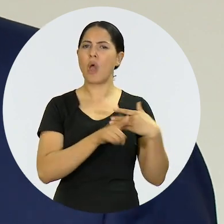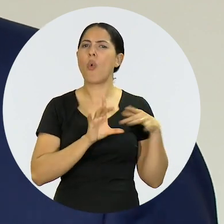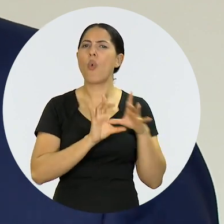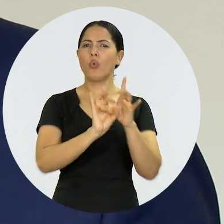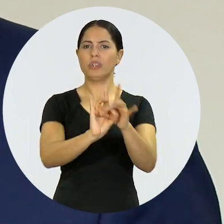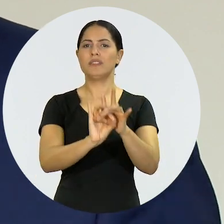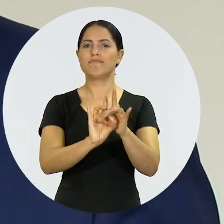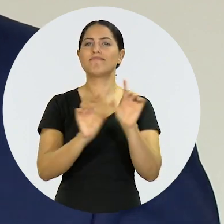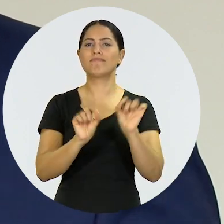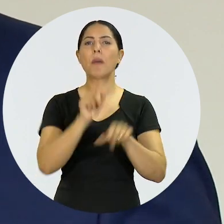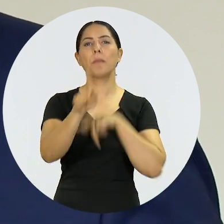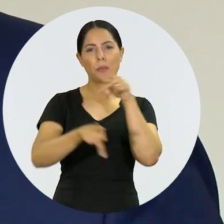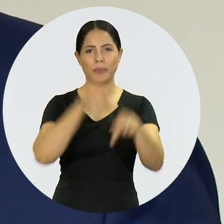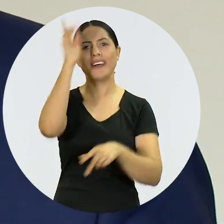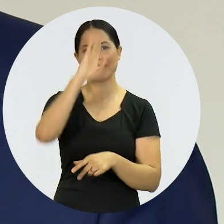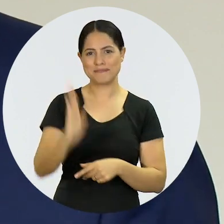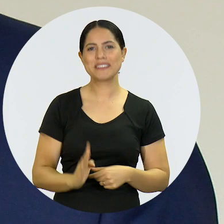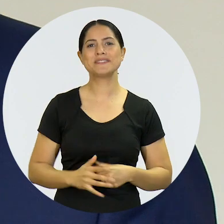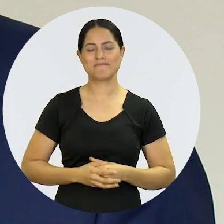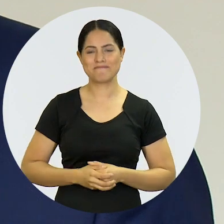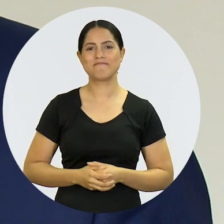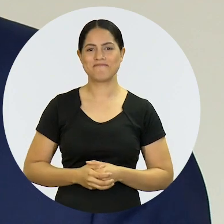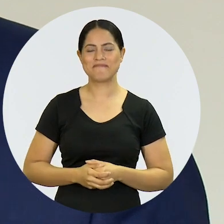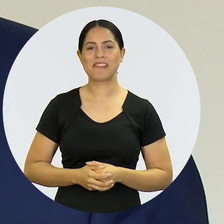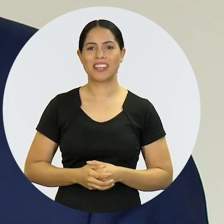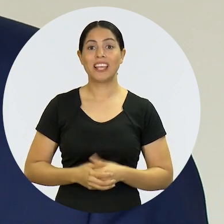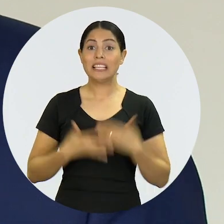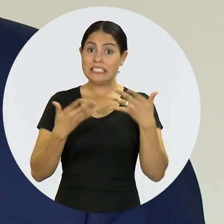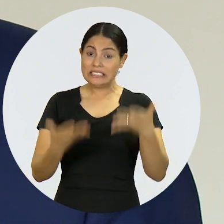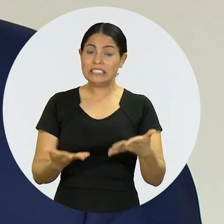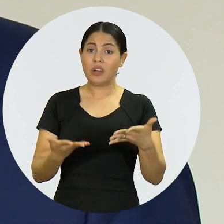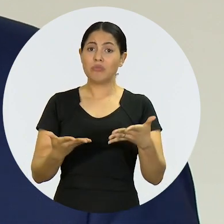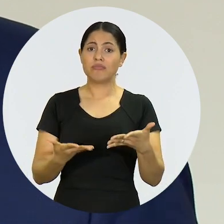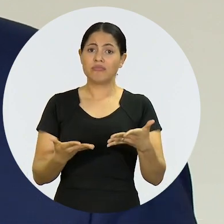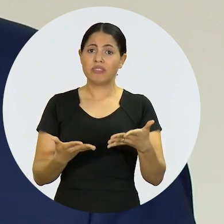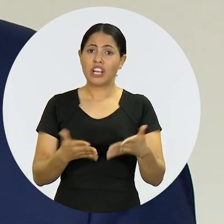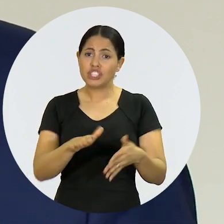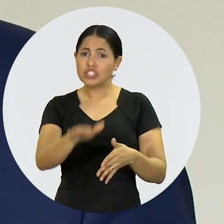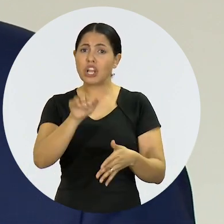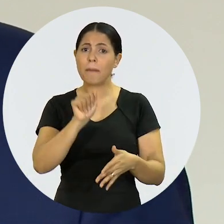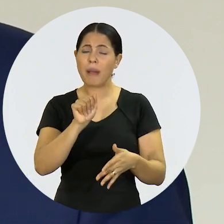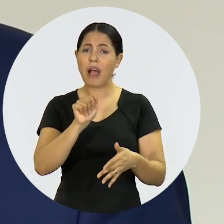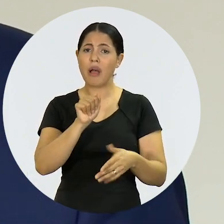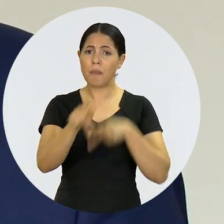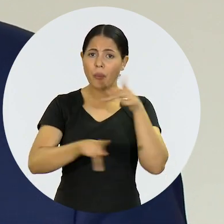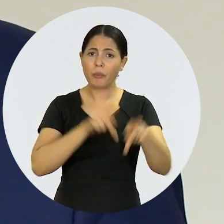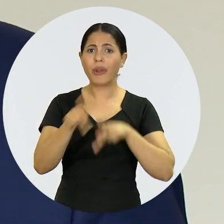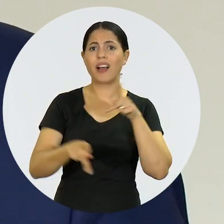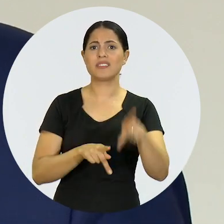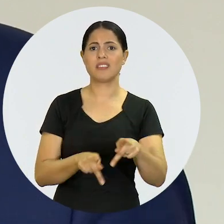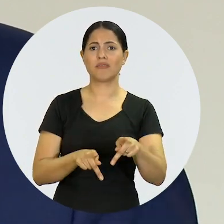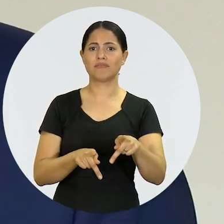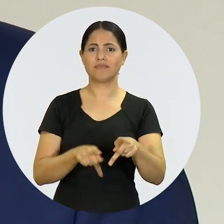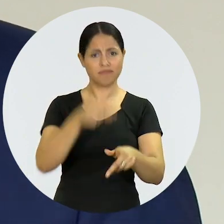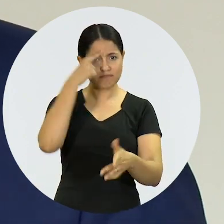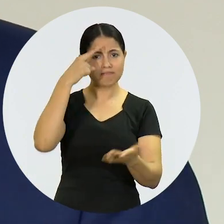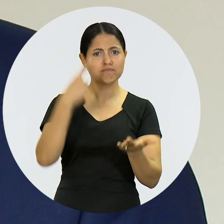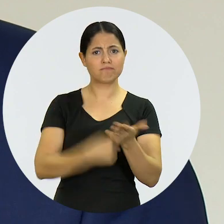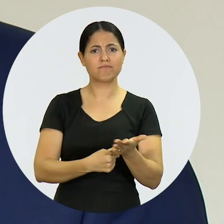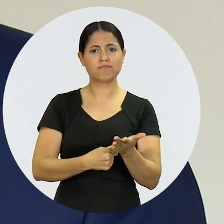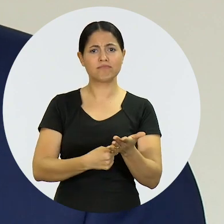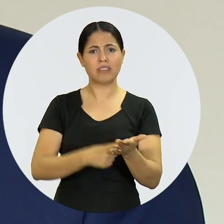de ser o elo a unir a sociedade brasileira. Então, convencer a sociedade, atrair a